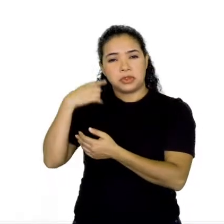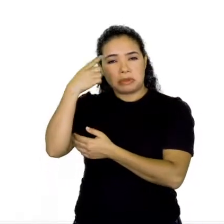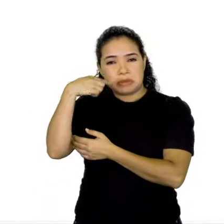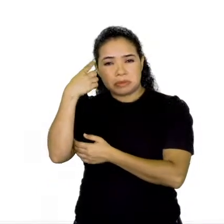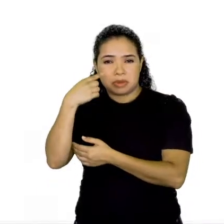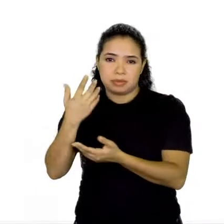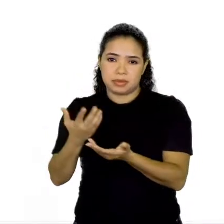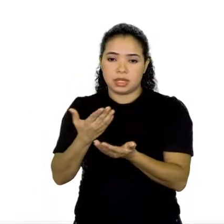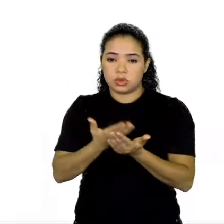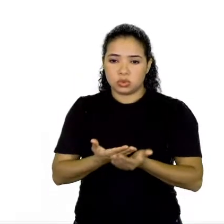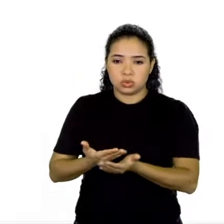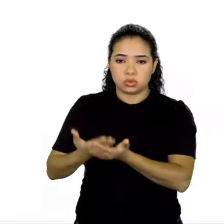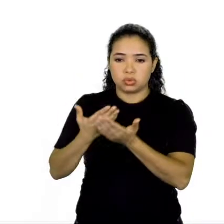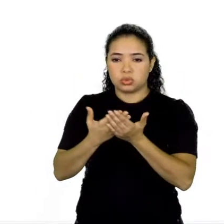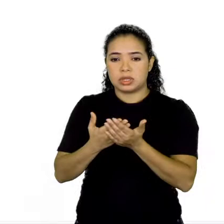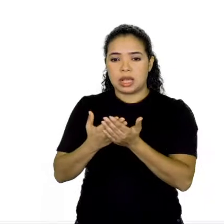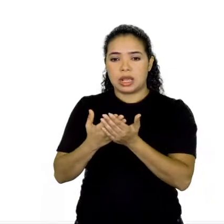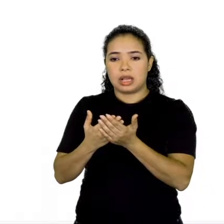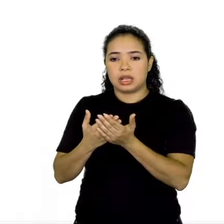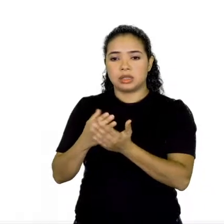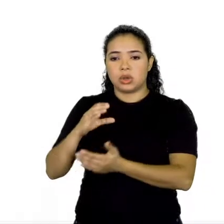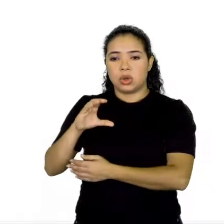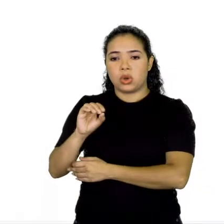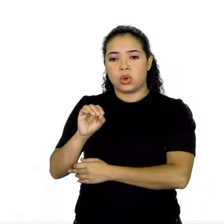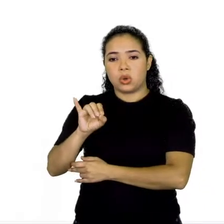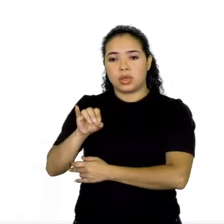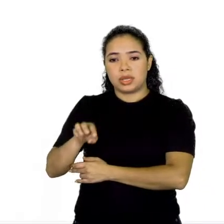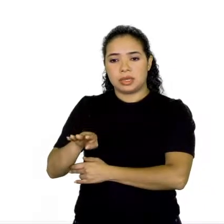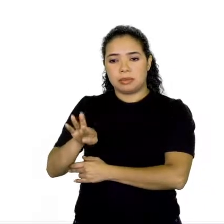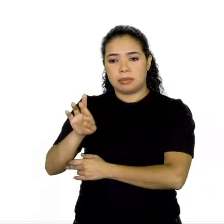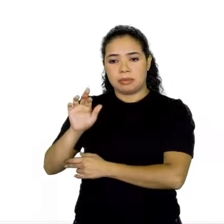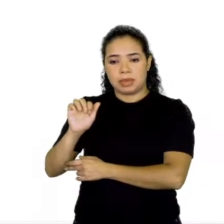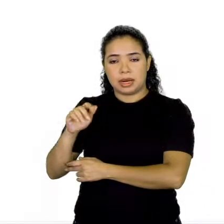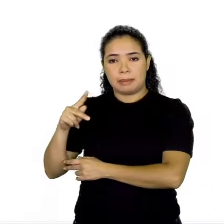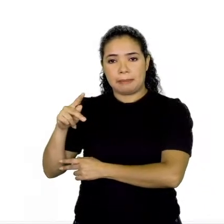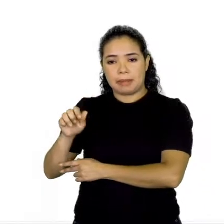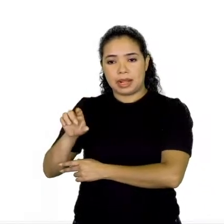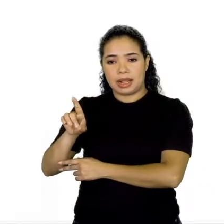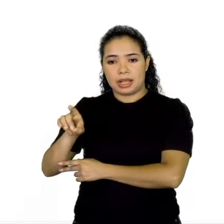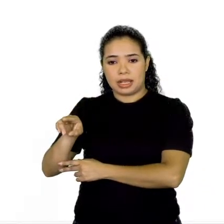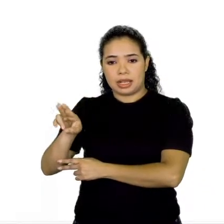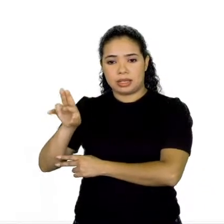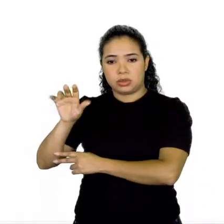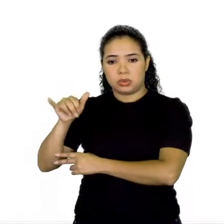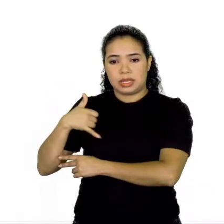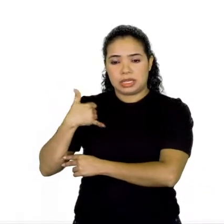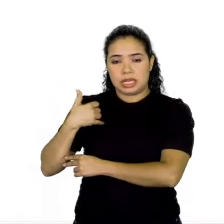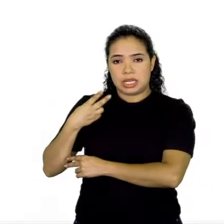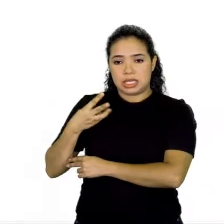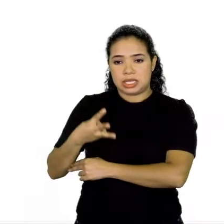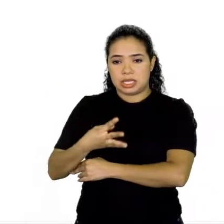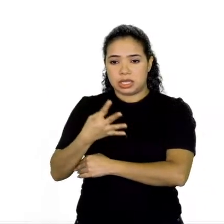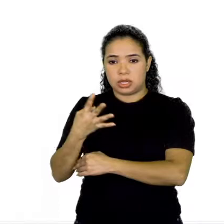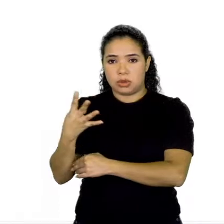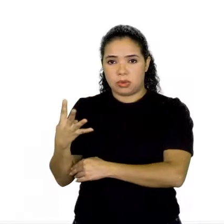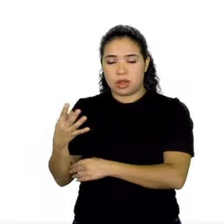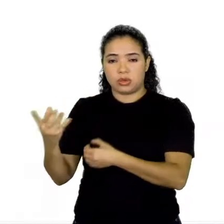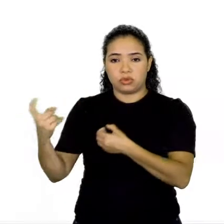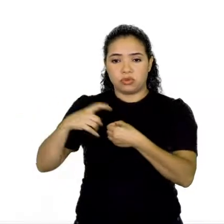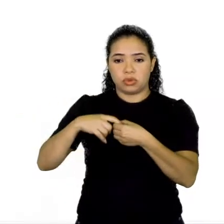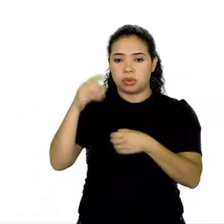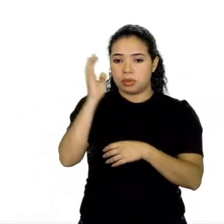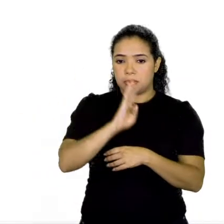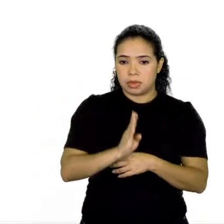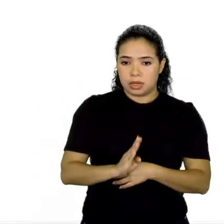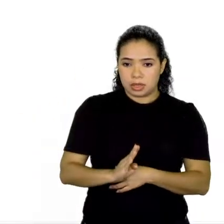Coimbra e Pádua. Aos 34 anos, regressou ao Brasil e não podendo o rei